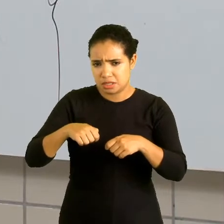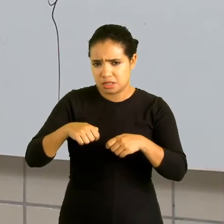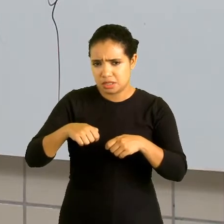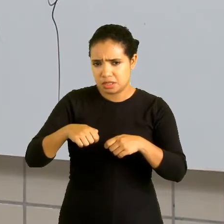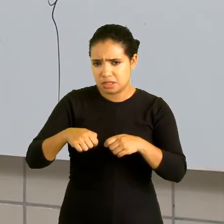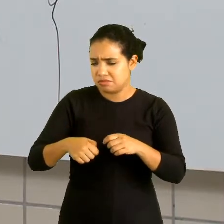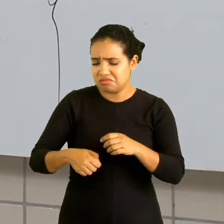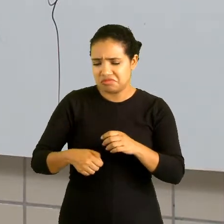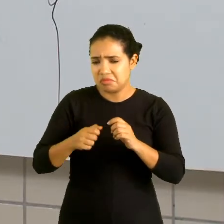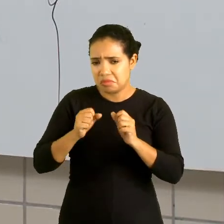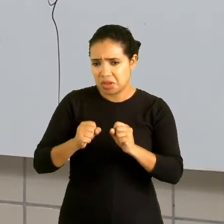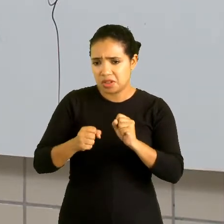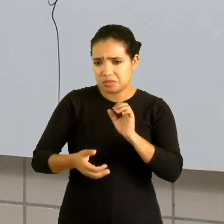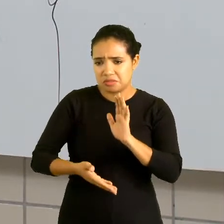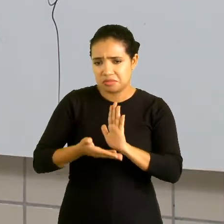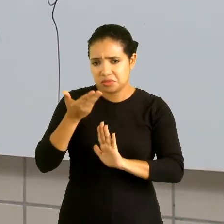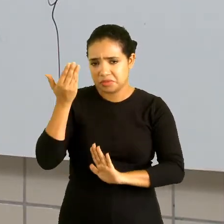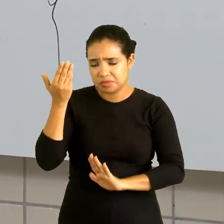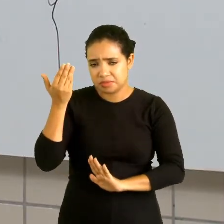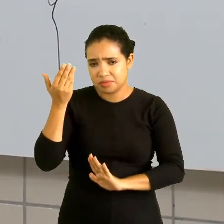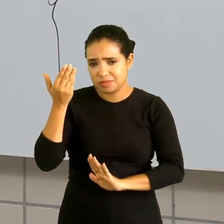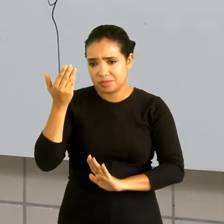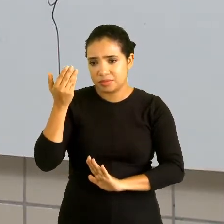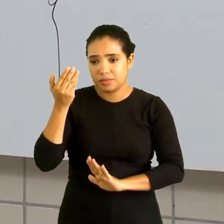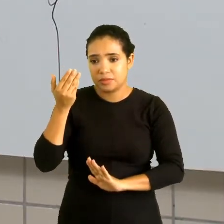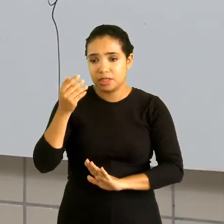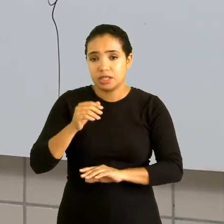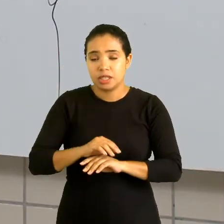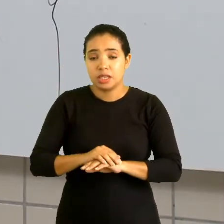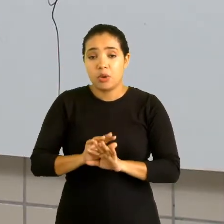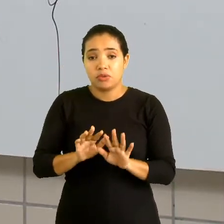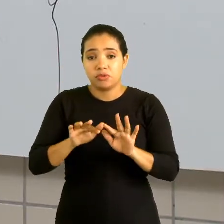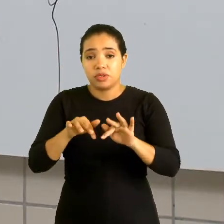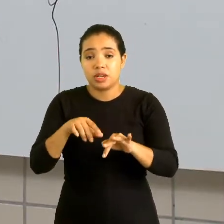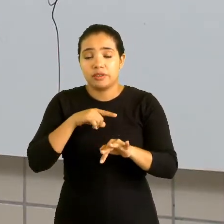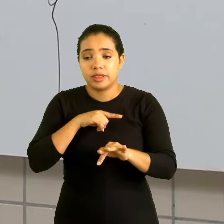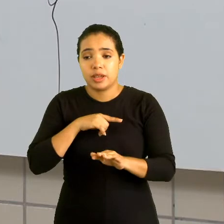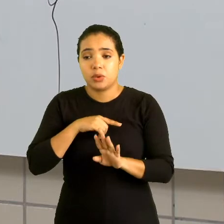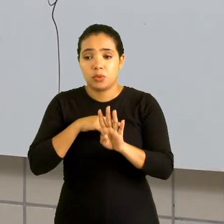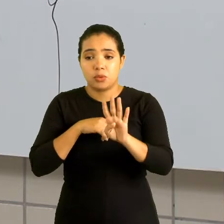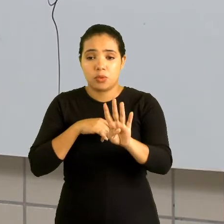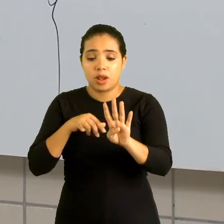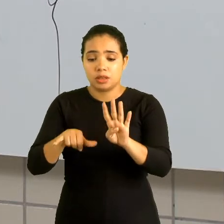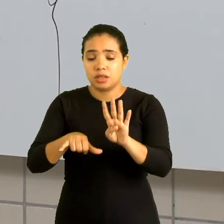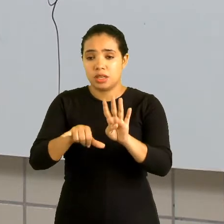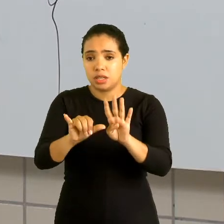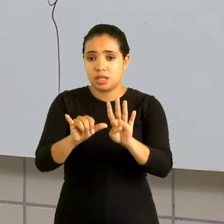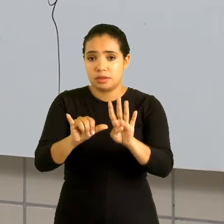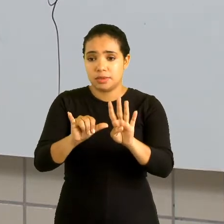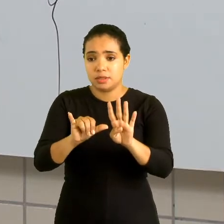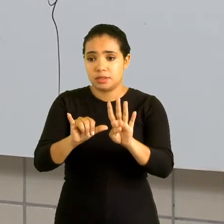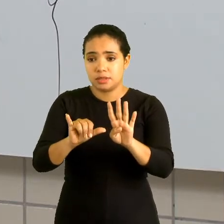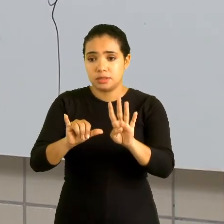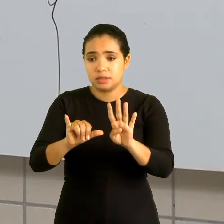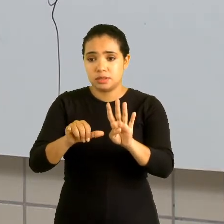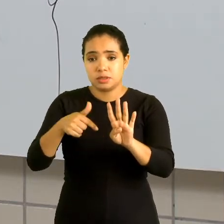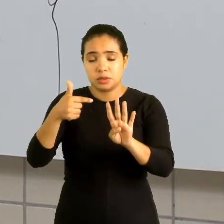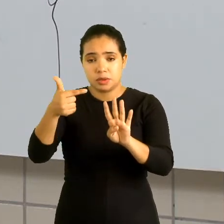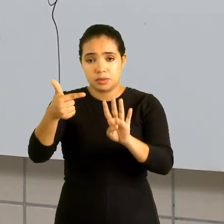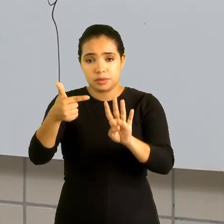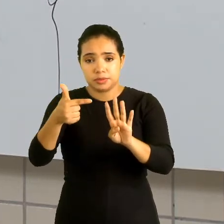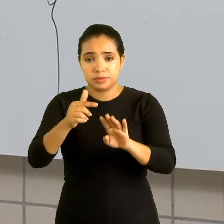Claro que não. Então eu vou deixar no final 4Y elevado ao